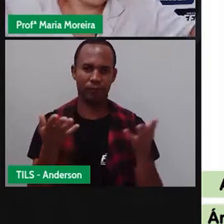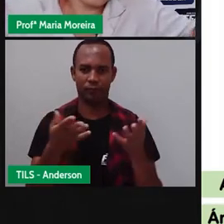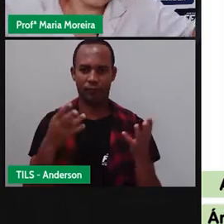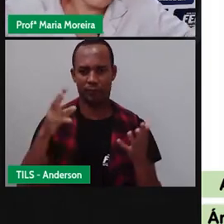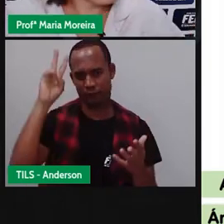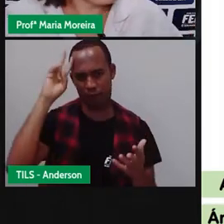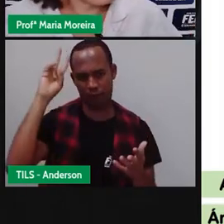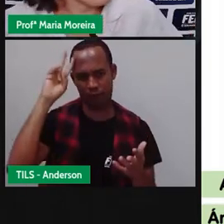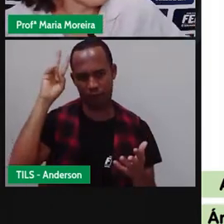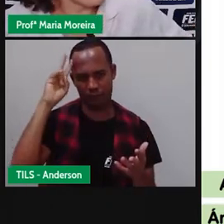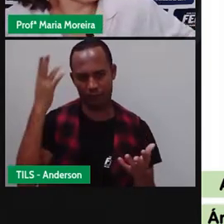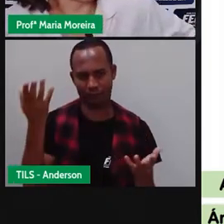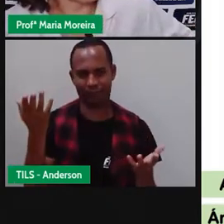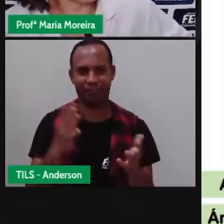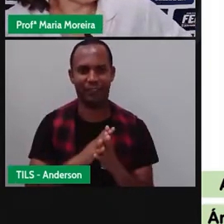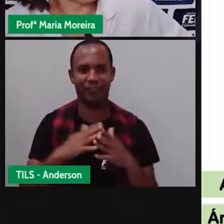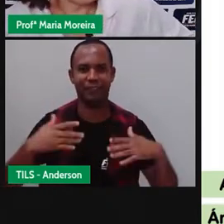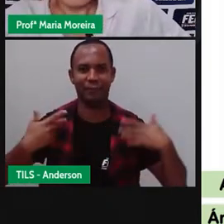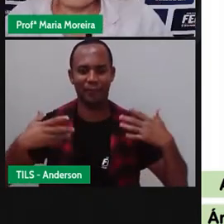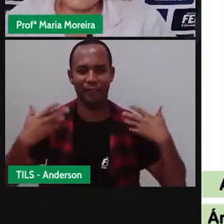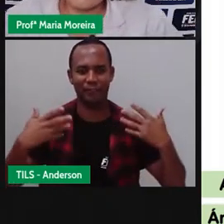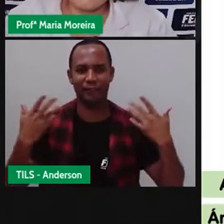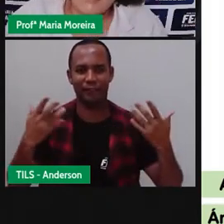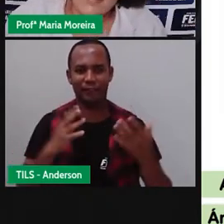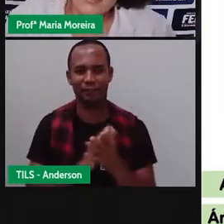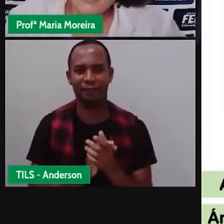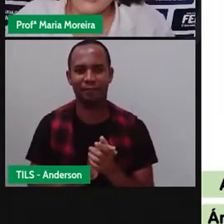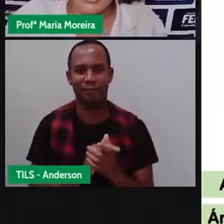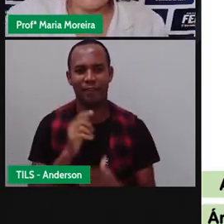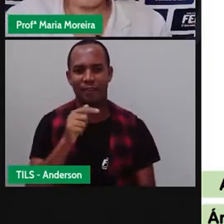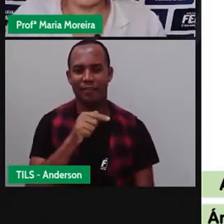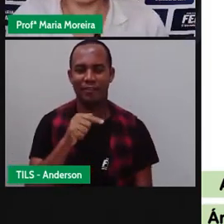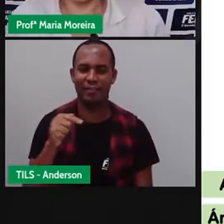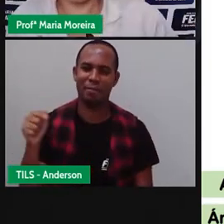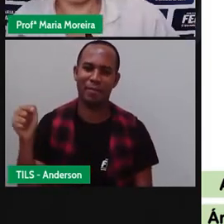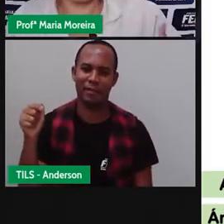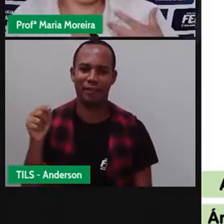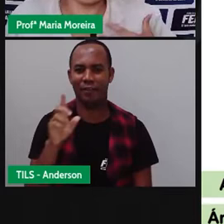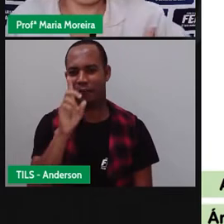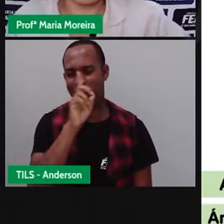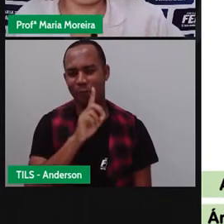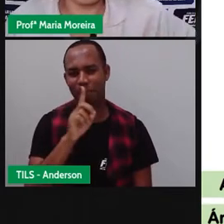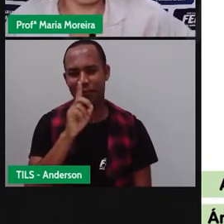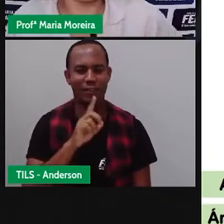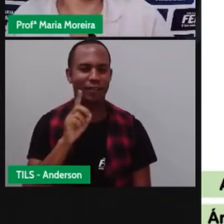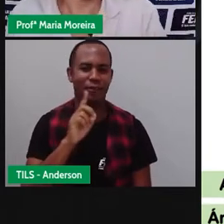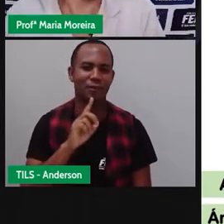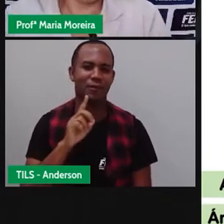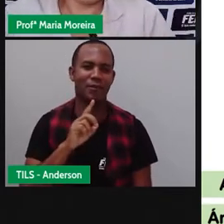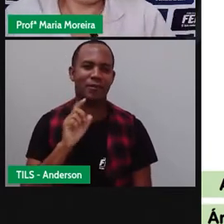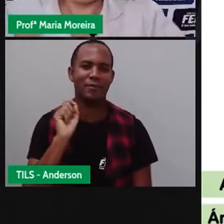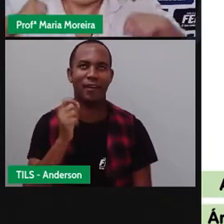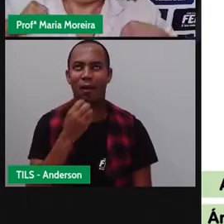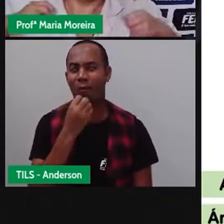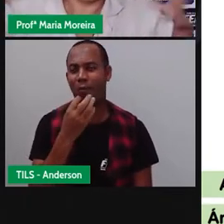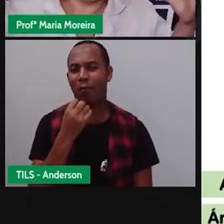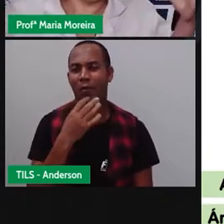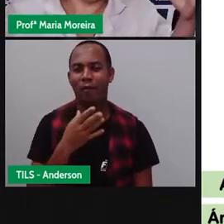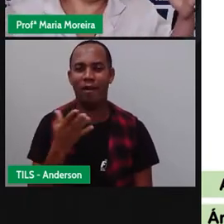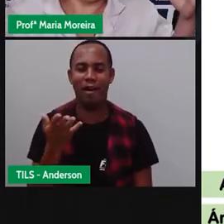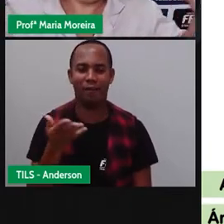segundô, é por isso que a tá animado, assim, né? Finalzinho de semana, passou aquele domingo, deu aquele descanso gostoso, e agora